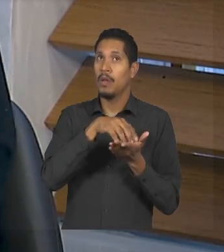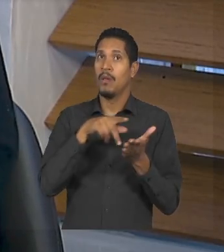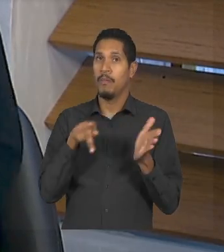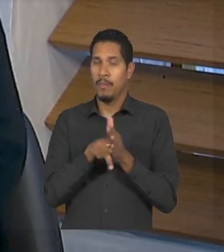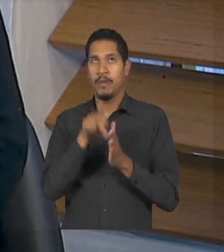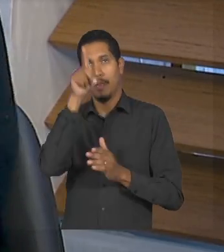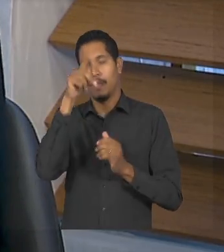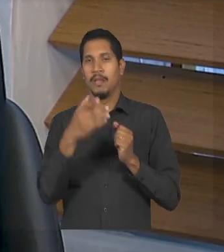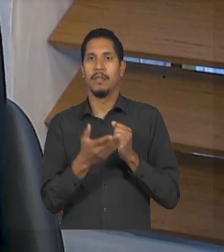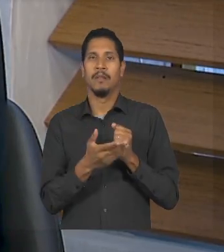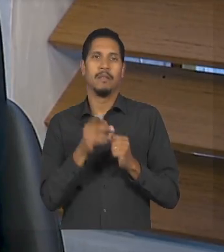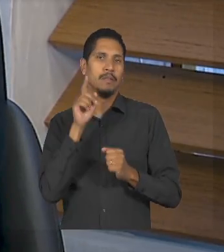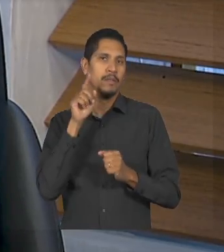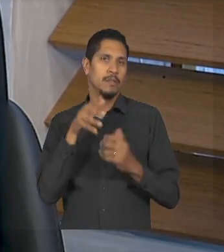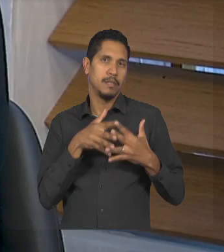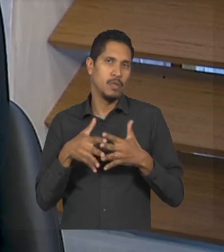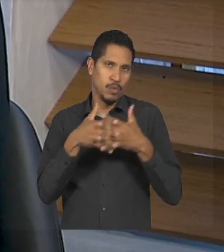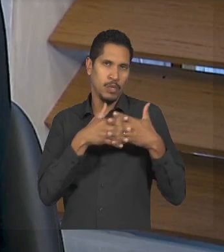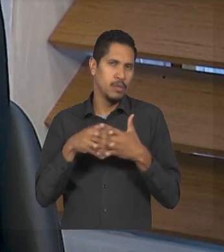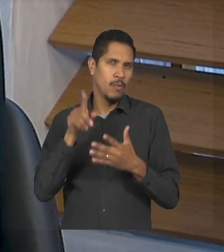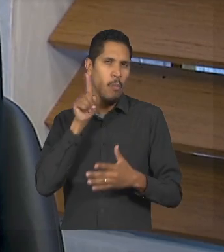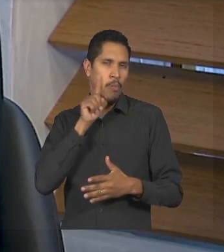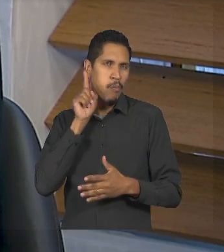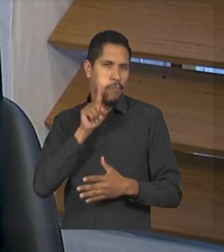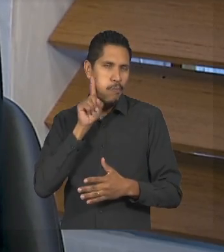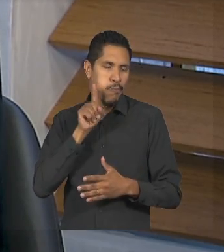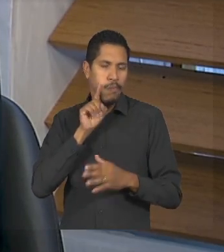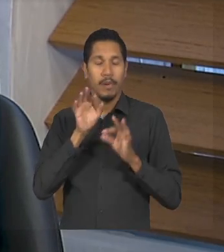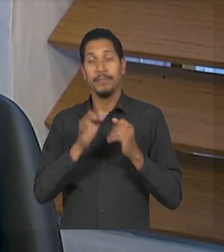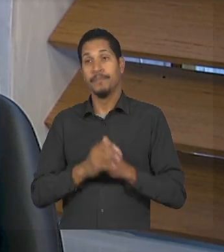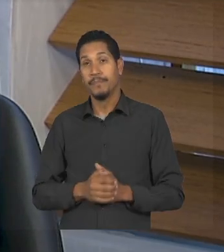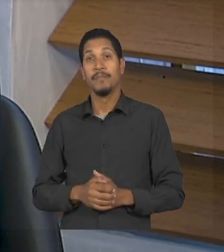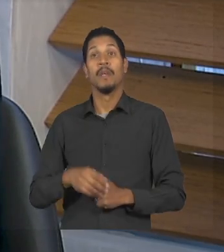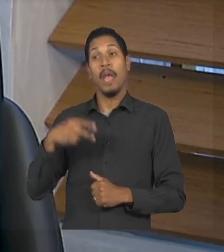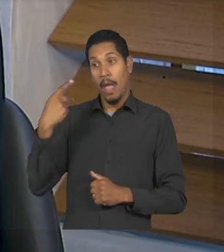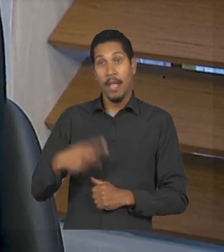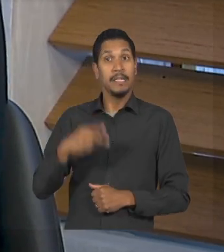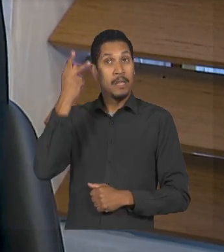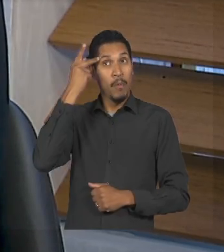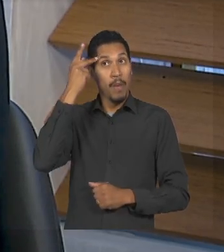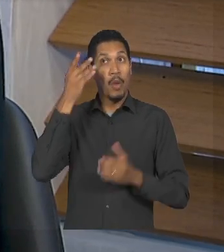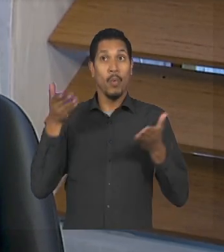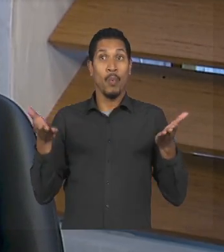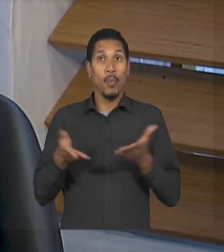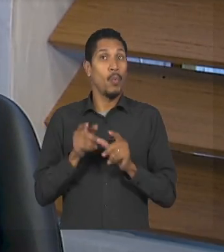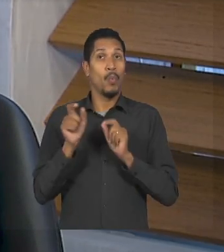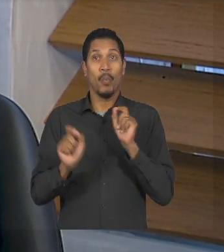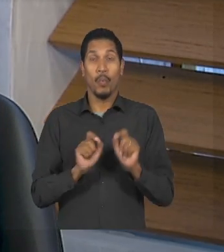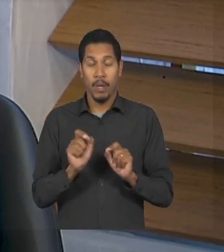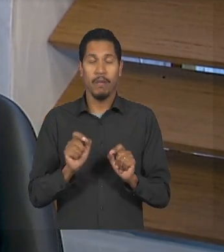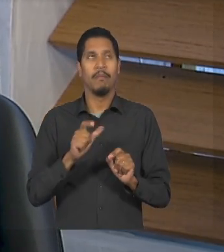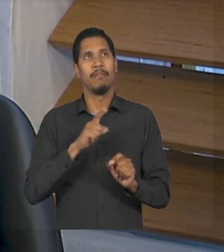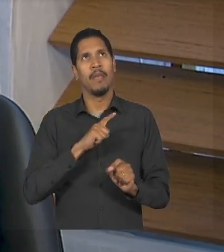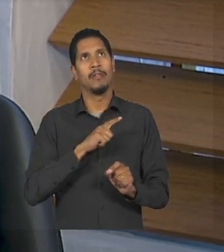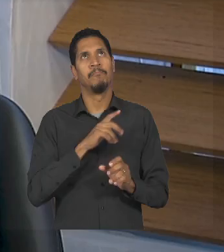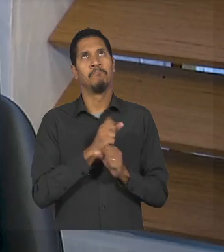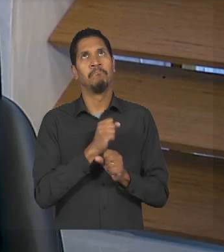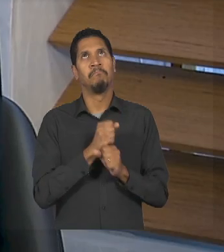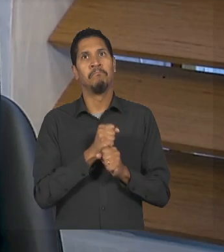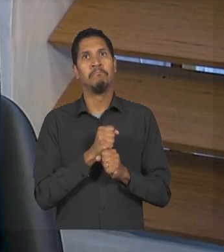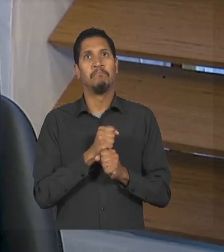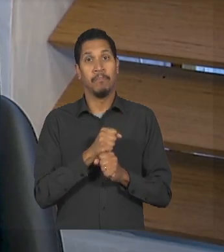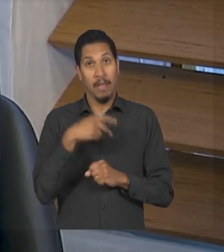nos estados unidos é e hoje na cidade de são paulo estima-se que somos mais